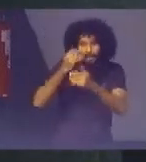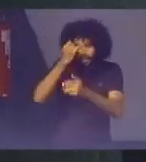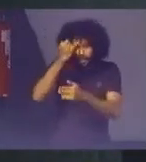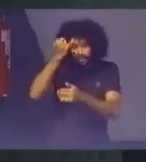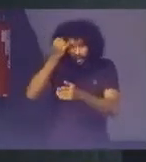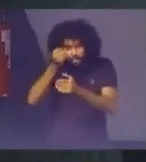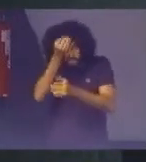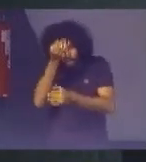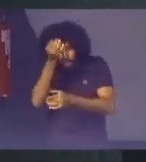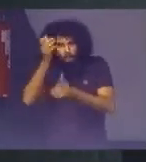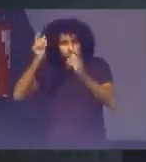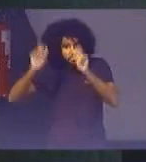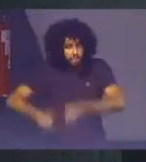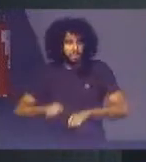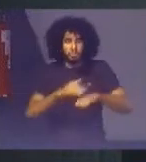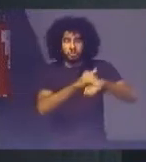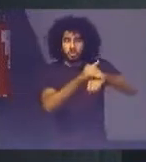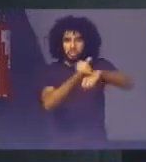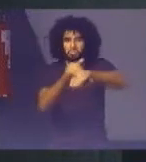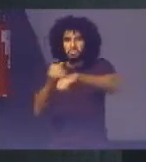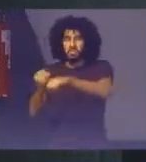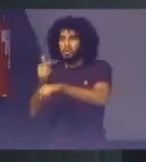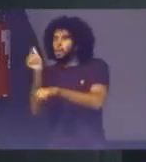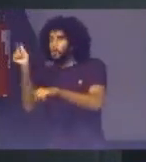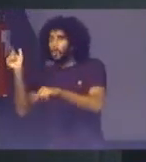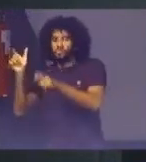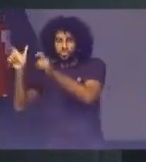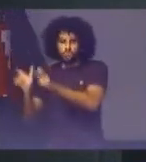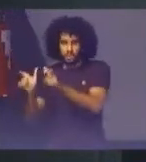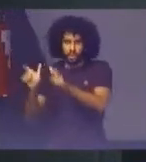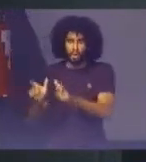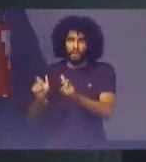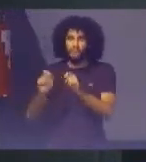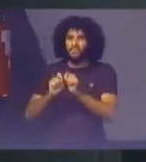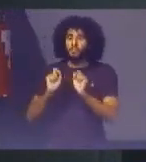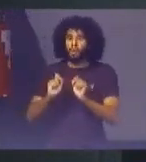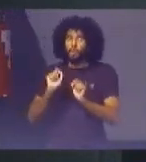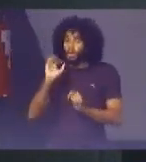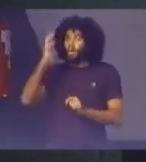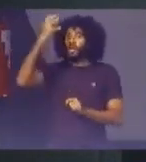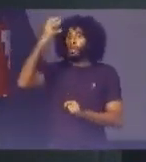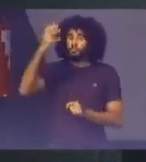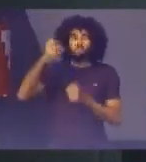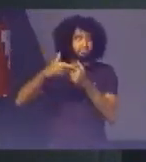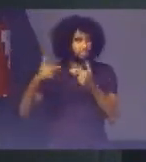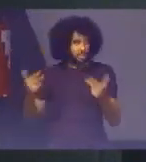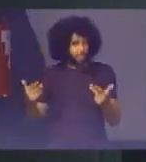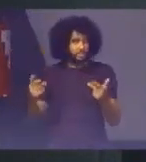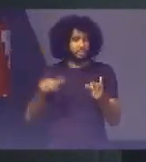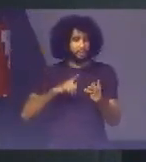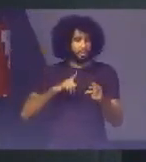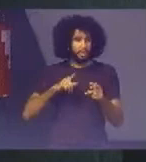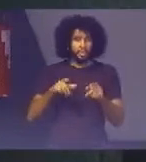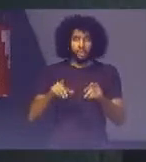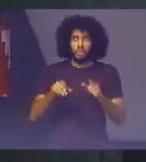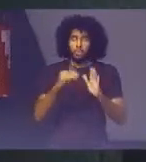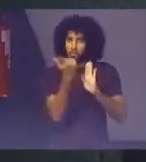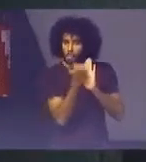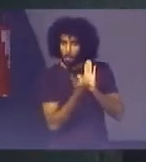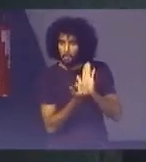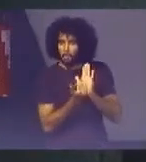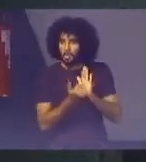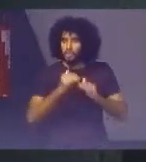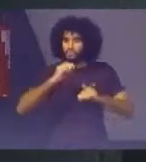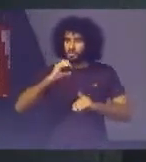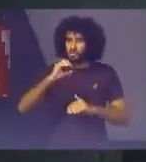Chamando atores De outros poderes Vamos tentar Solucionar Alguma coisa E ter um plano De ação Para dizer Nós vamos